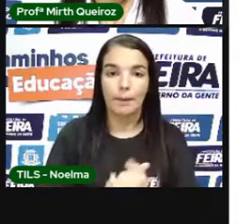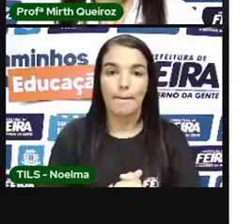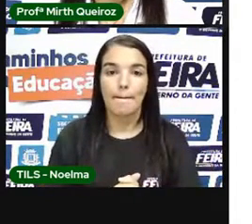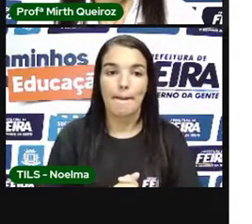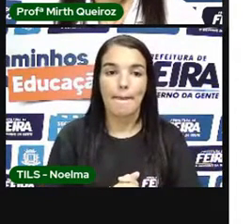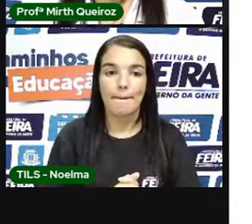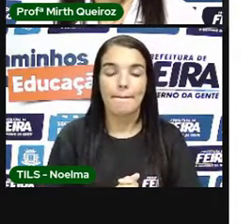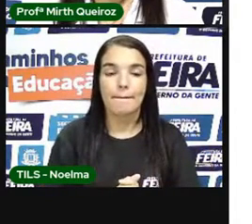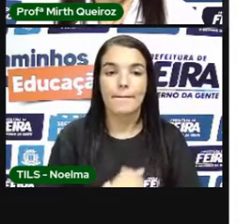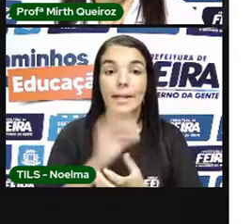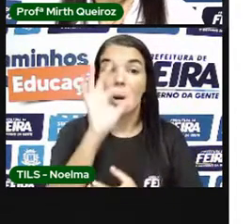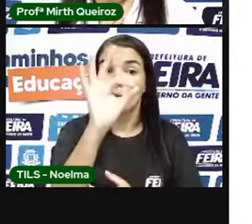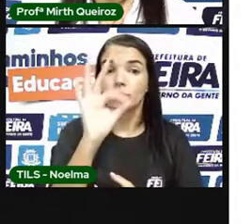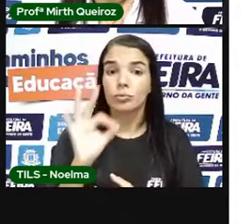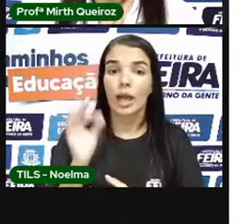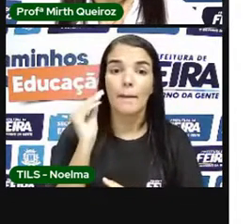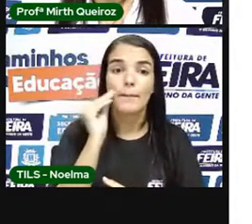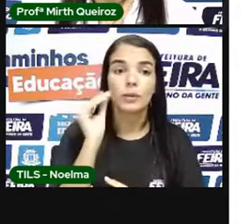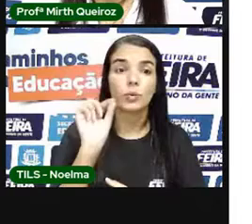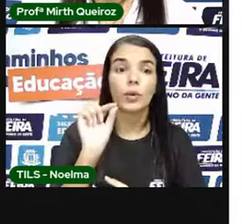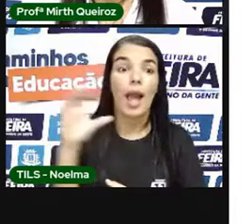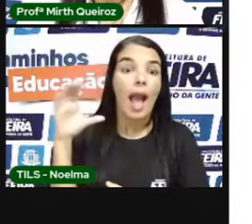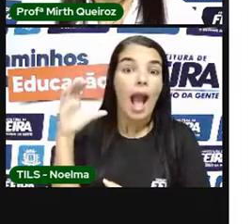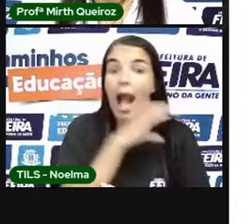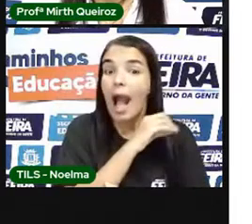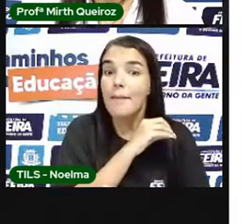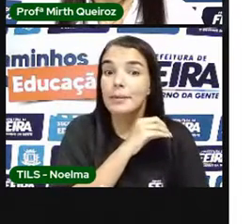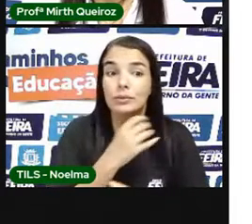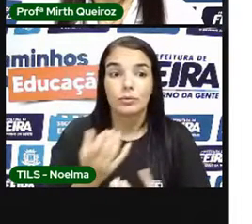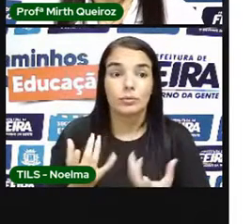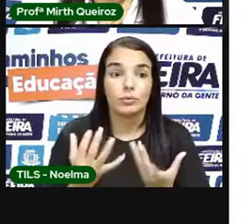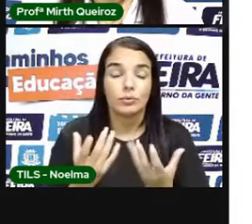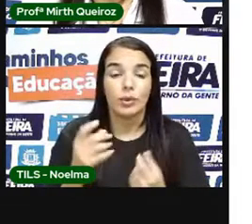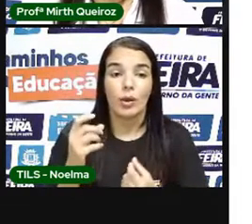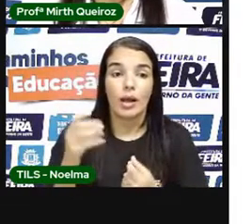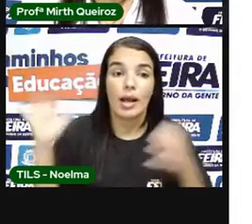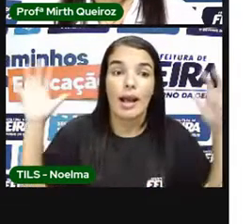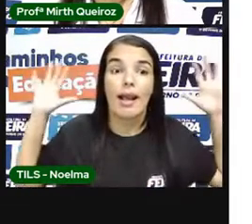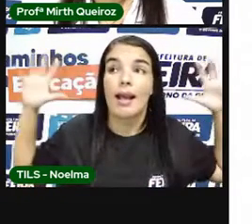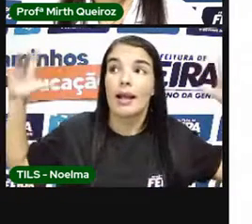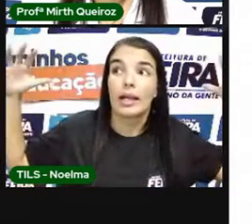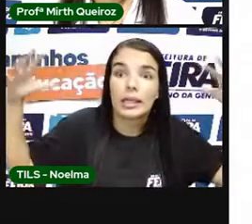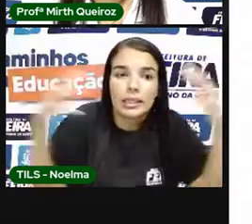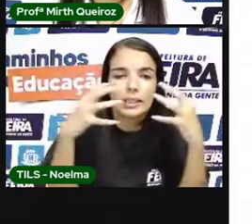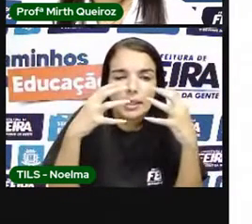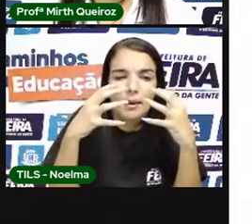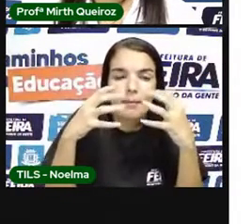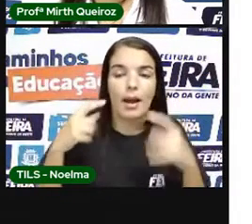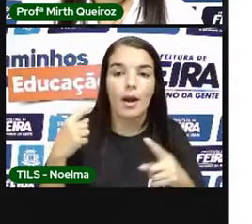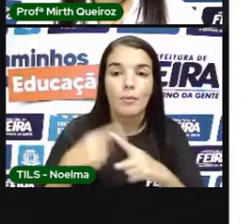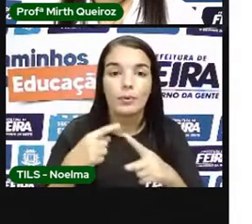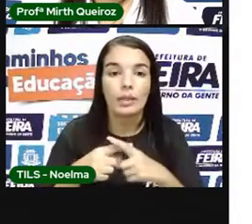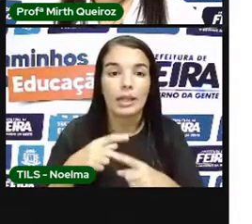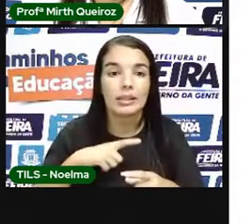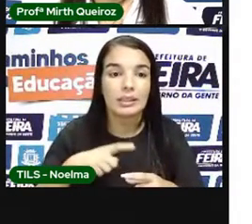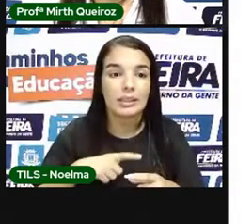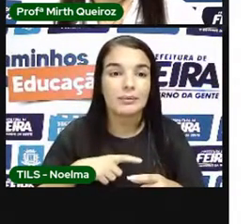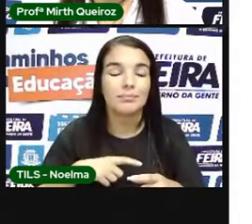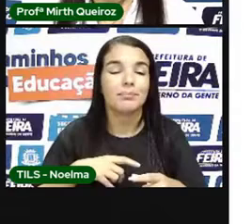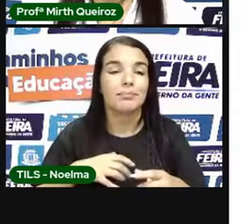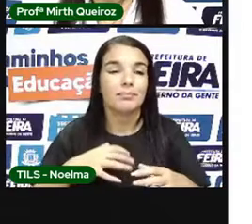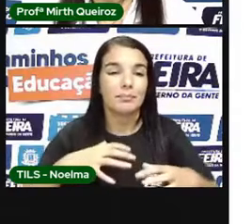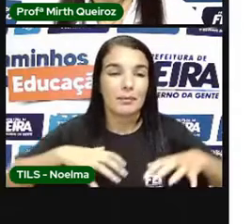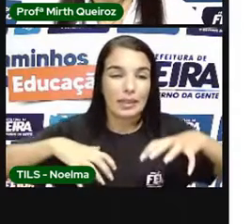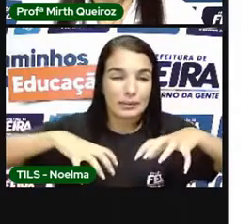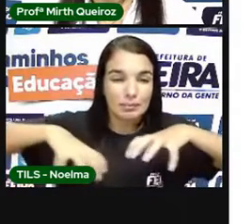Os dados Mostram Uma emergência Climática Uma crise Da biodiversidade Um